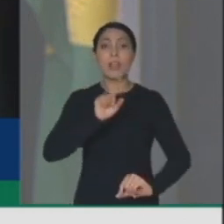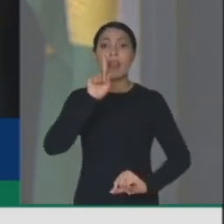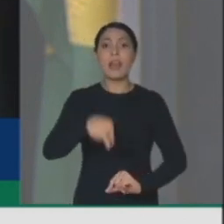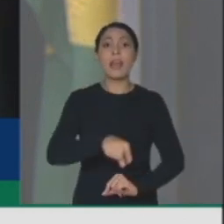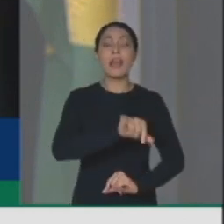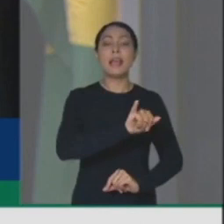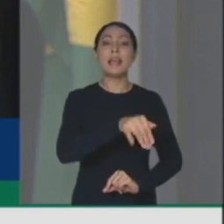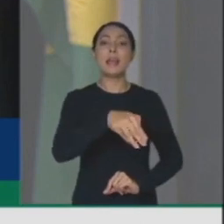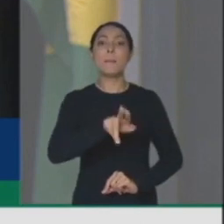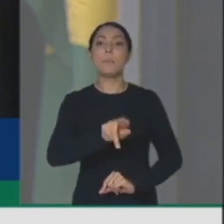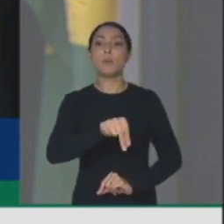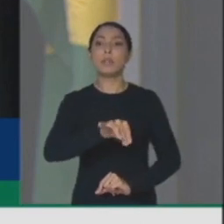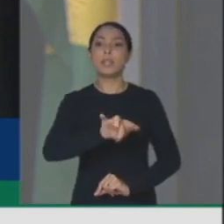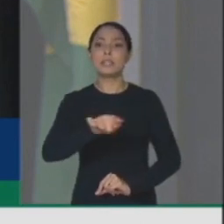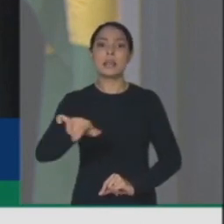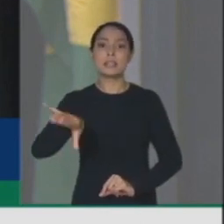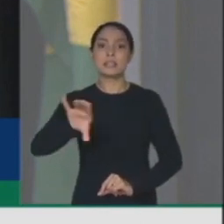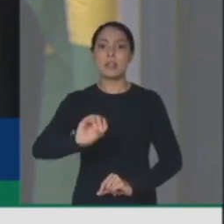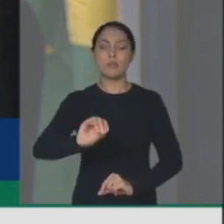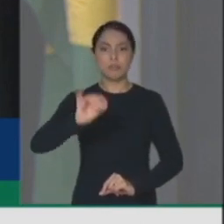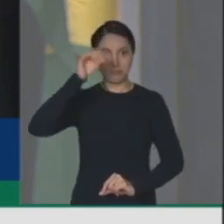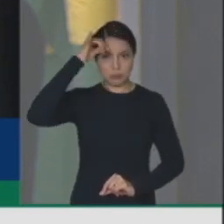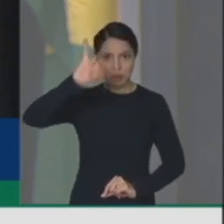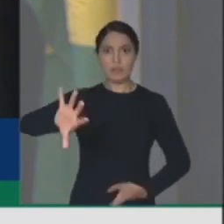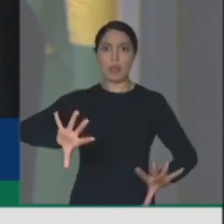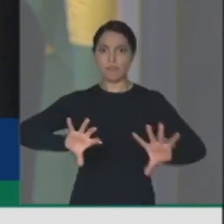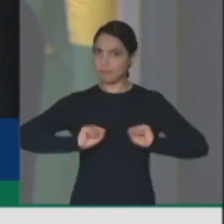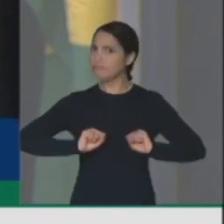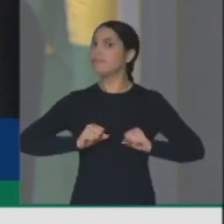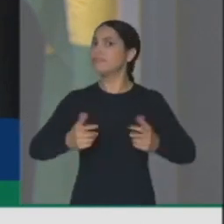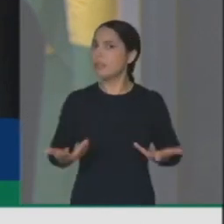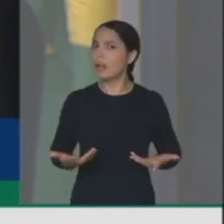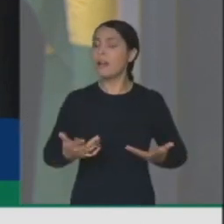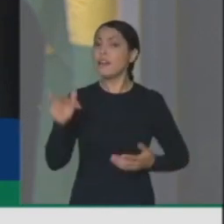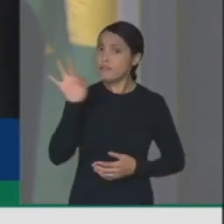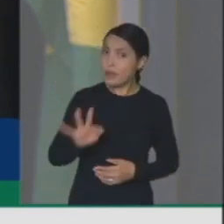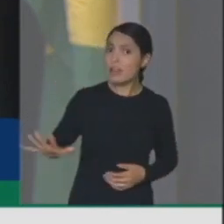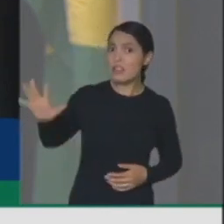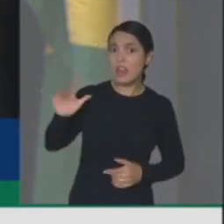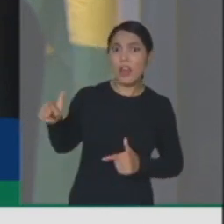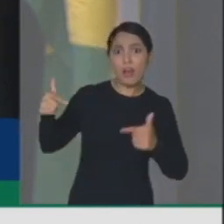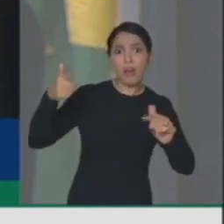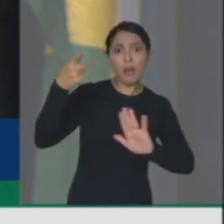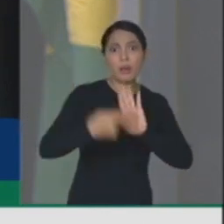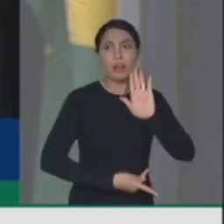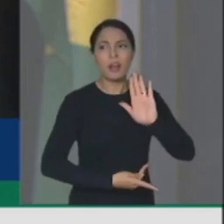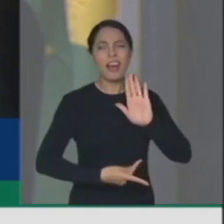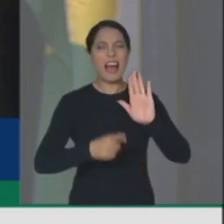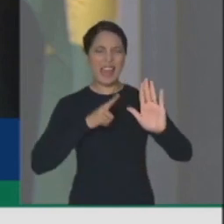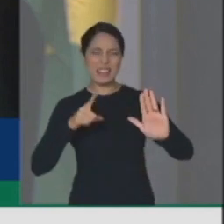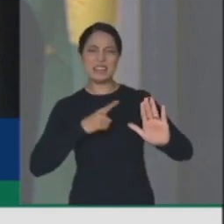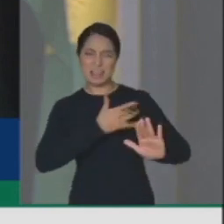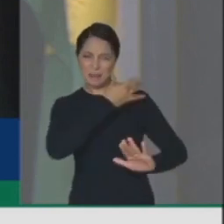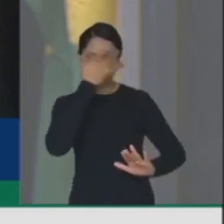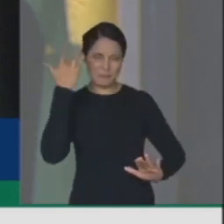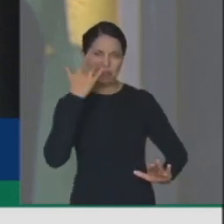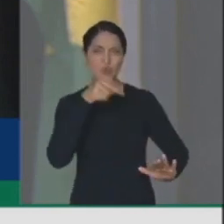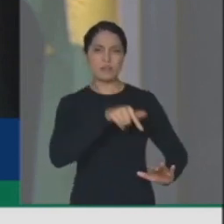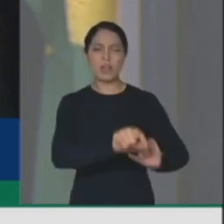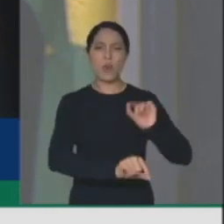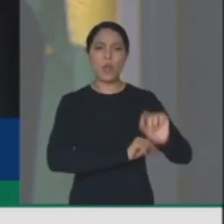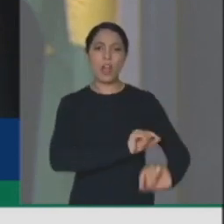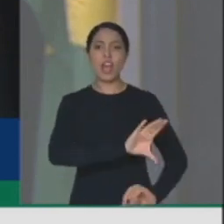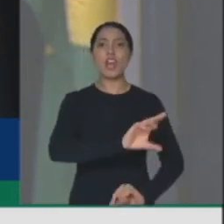que é federal. E aí aparecem diversos charlatões, como bem disse o governador